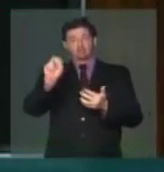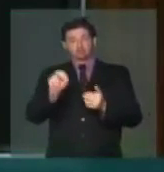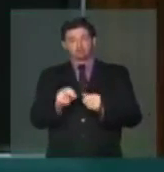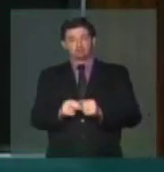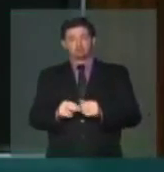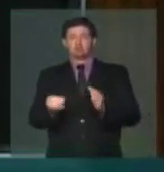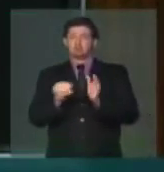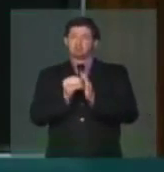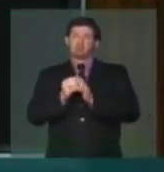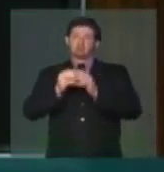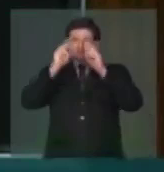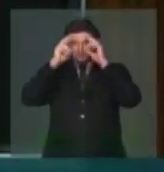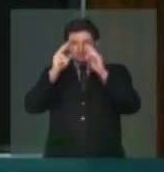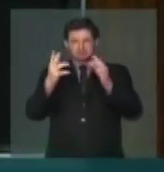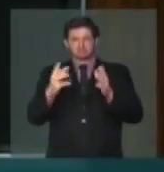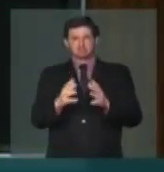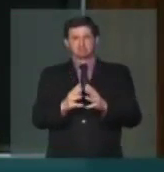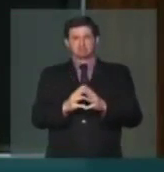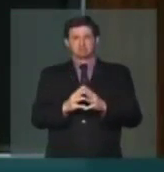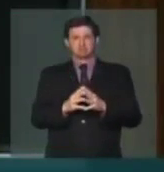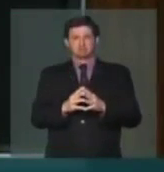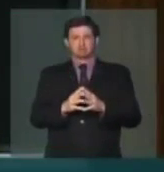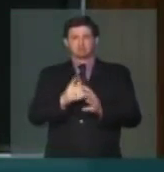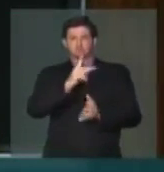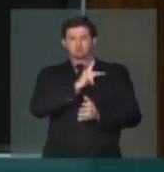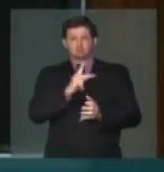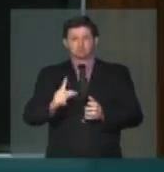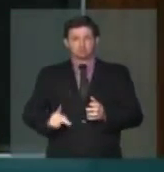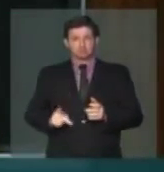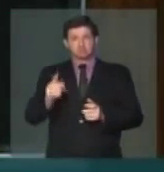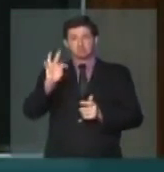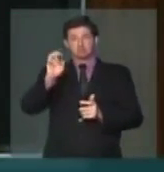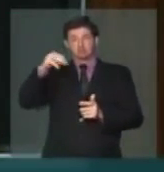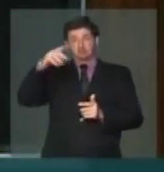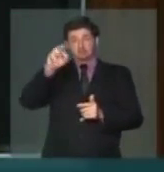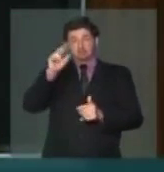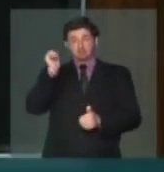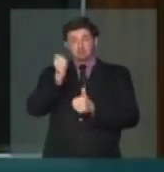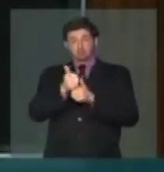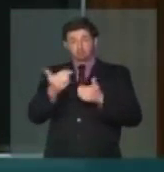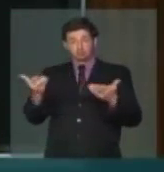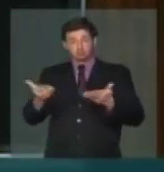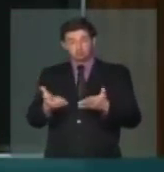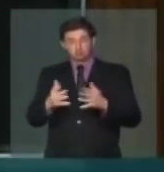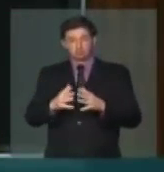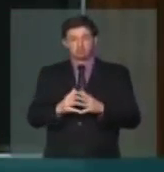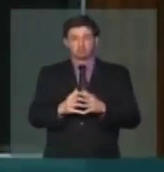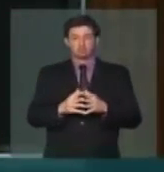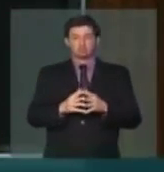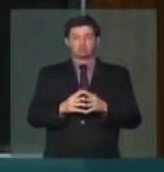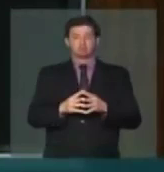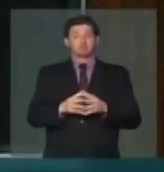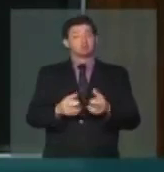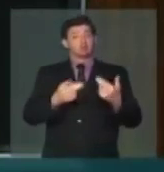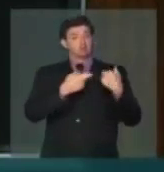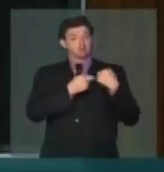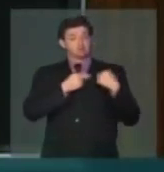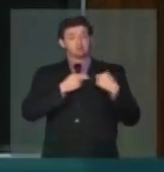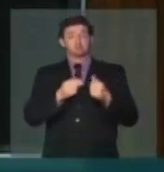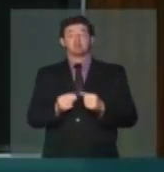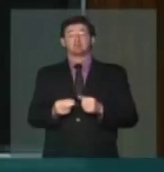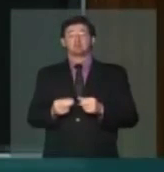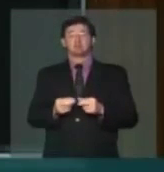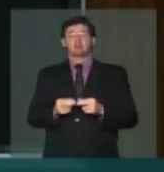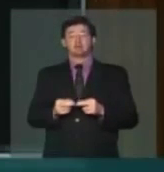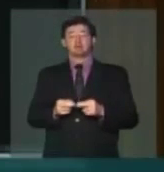é um desrespeito com o presidente Michel Temer, que está respondendo pela presidência